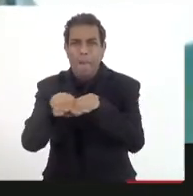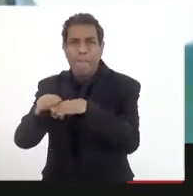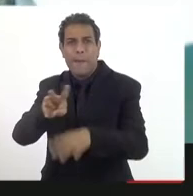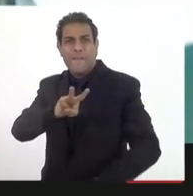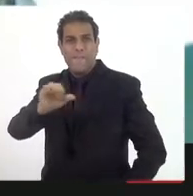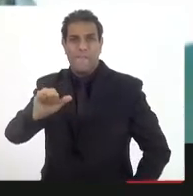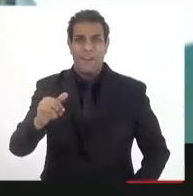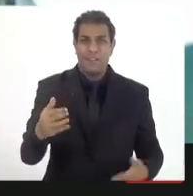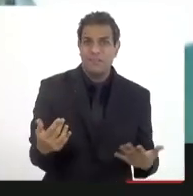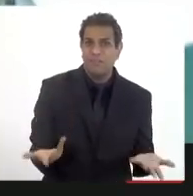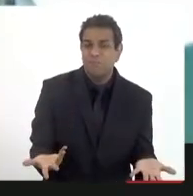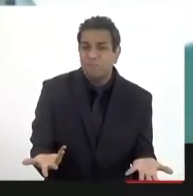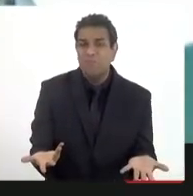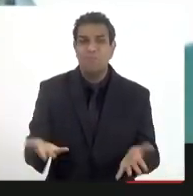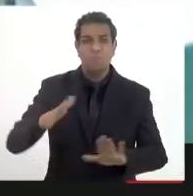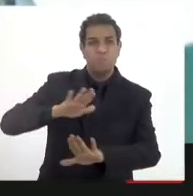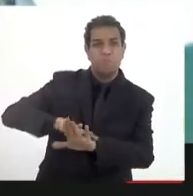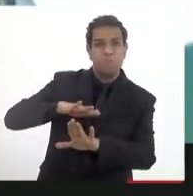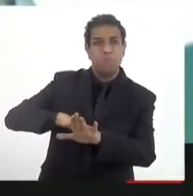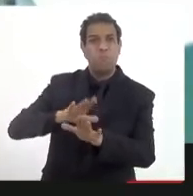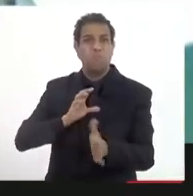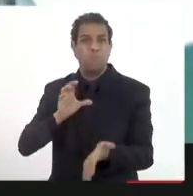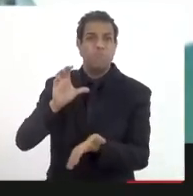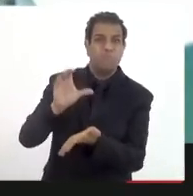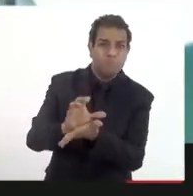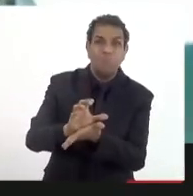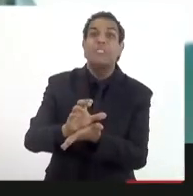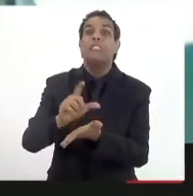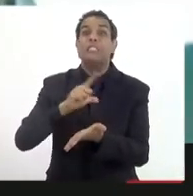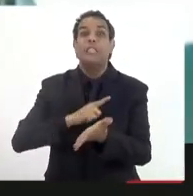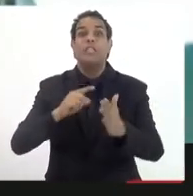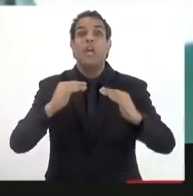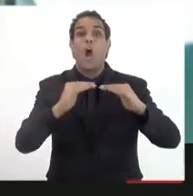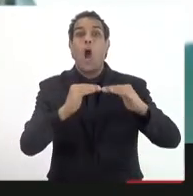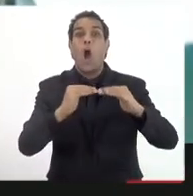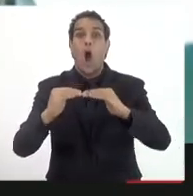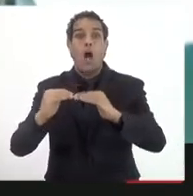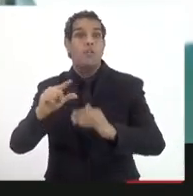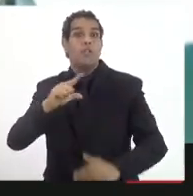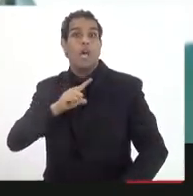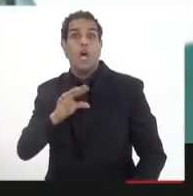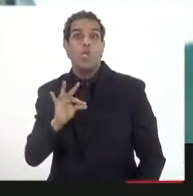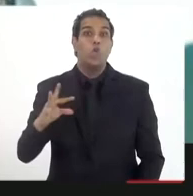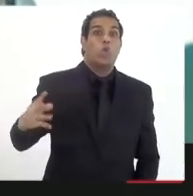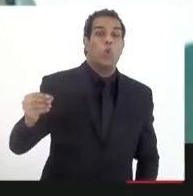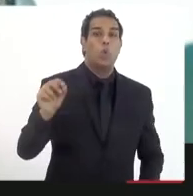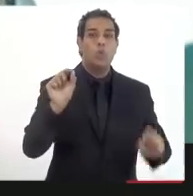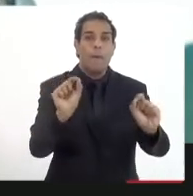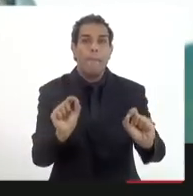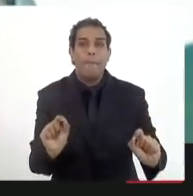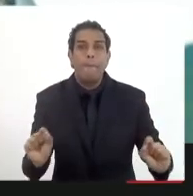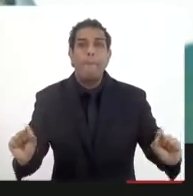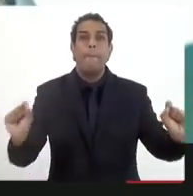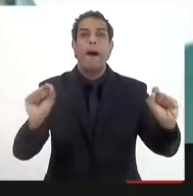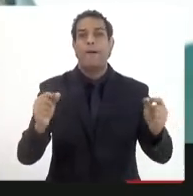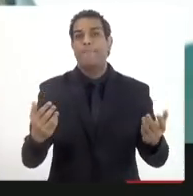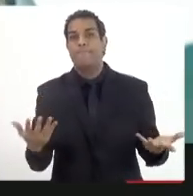Todo orçamento, mesmo em déficit, está equilibrado. Isto é uma